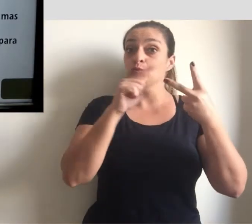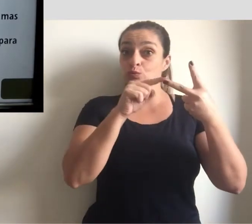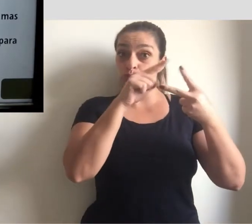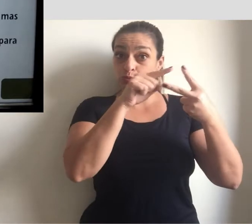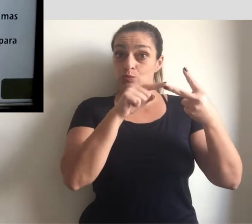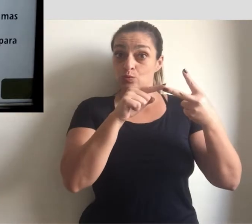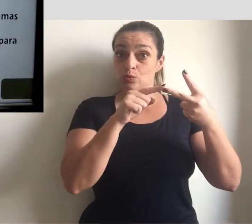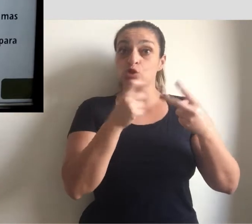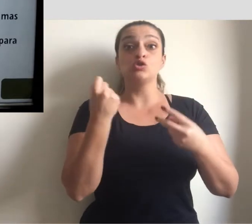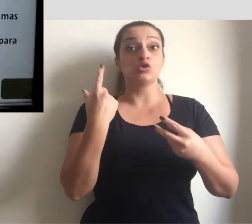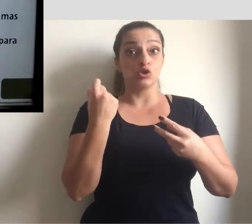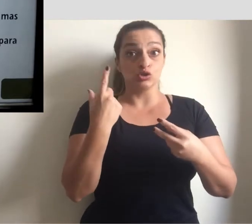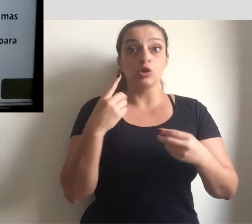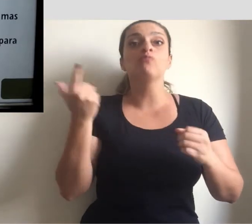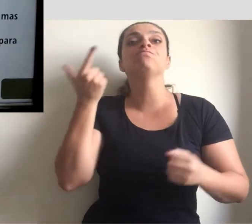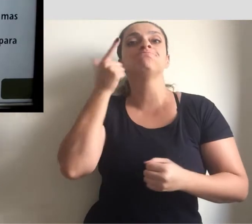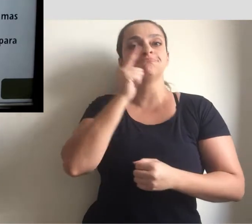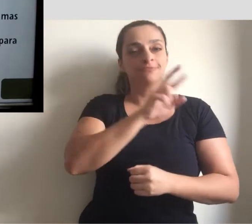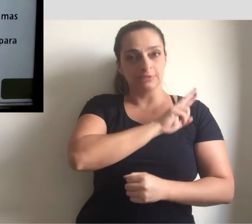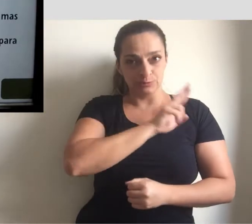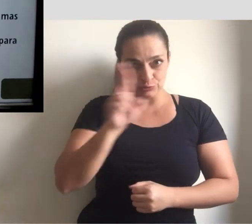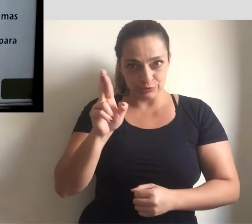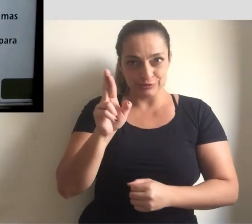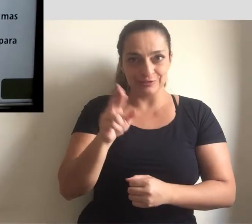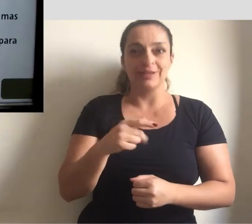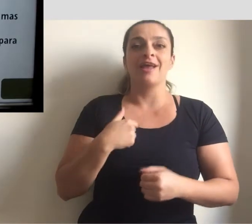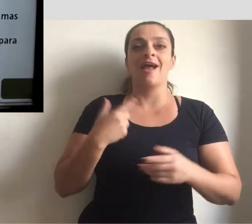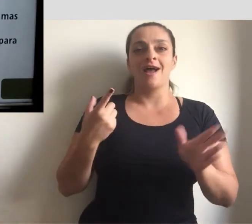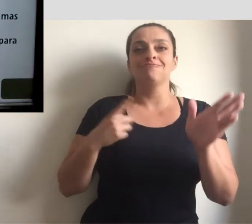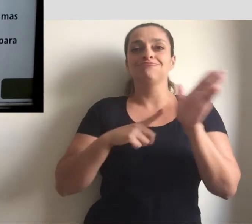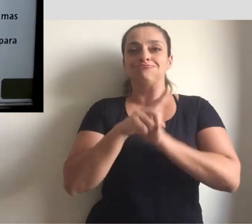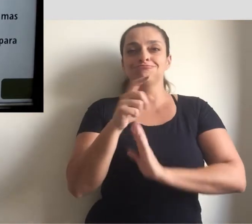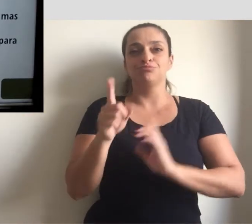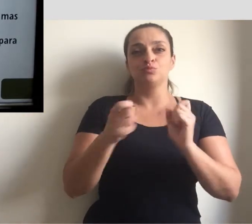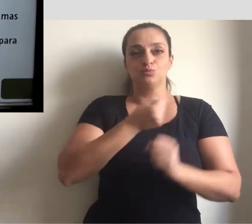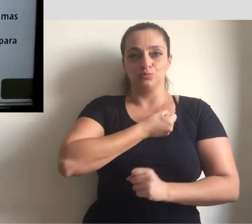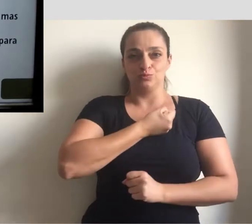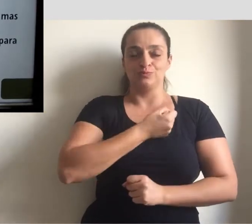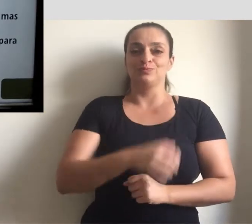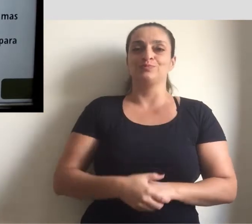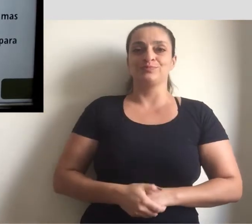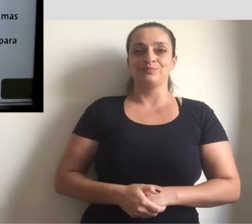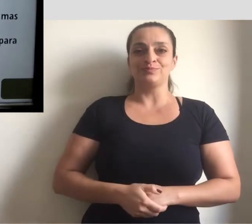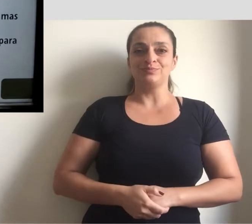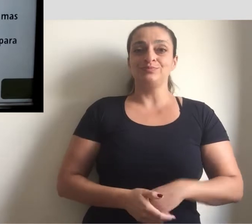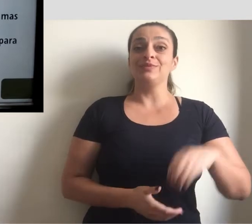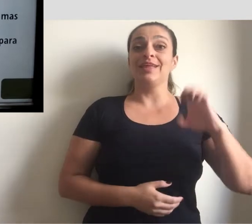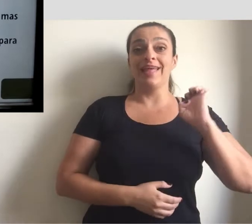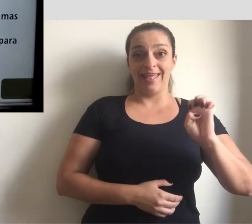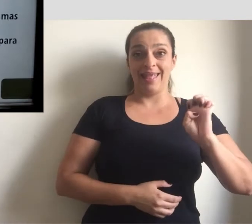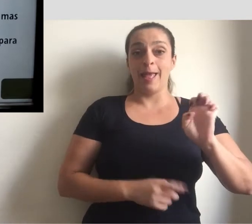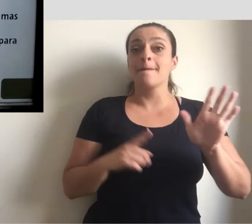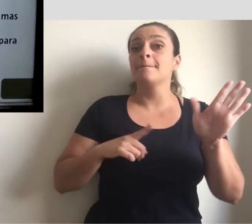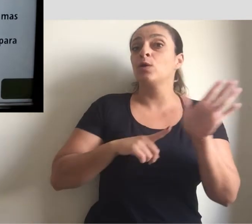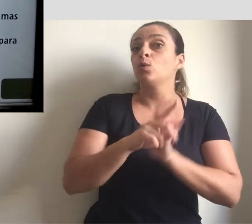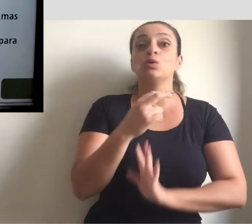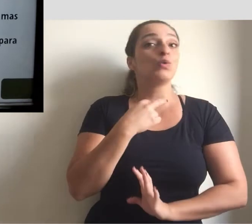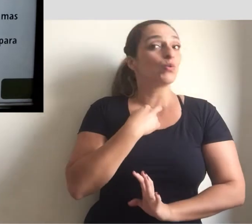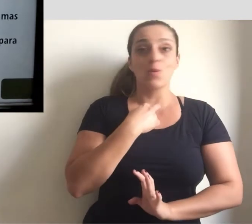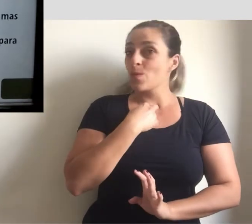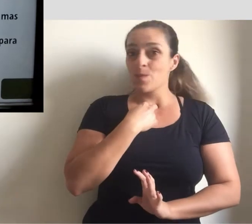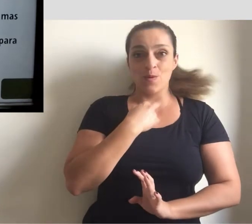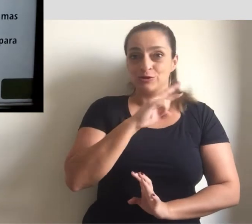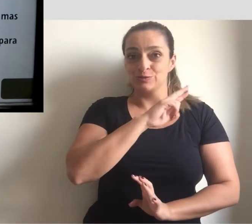são sozinhas suficientes para responder a pergunta. E letra E. A pergunta não pode ser